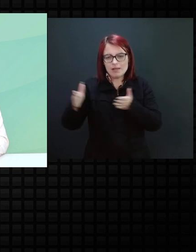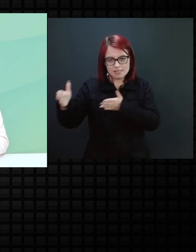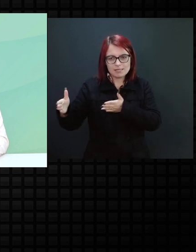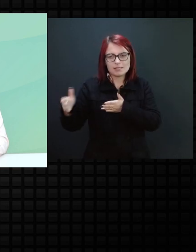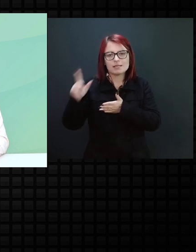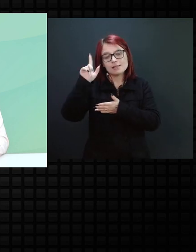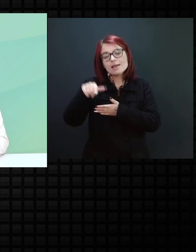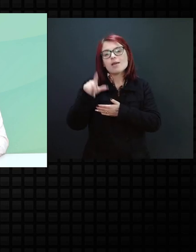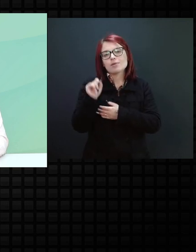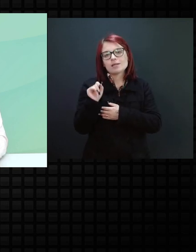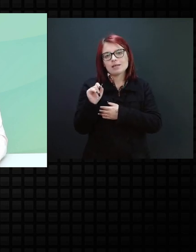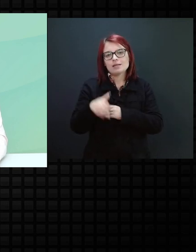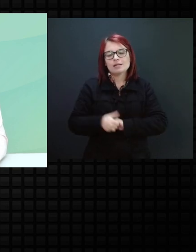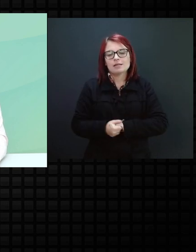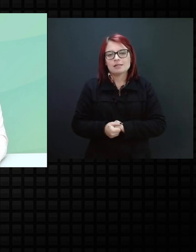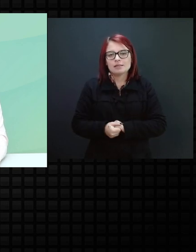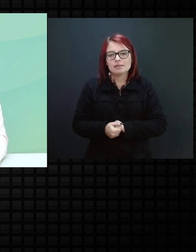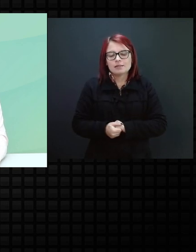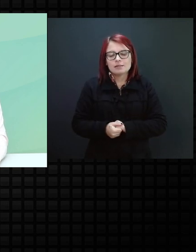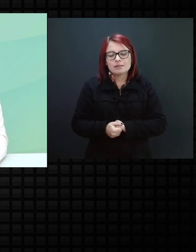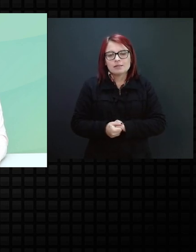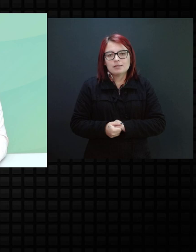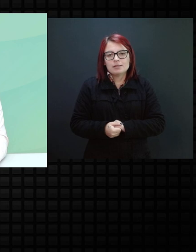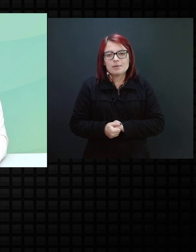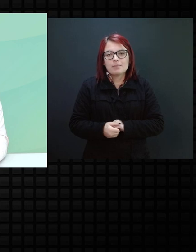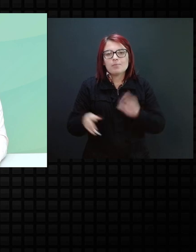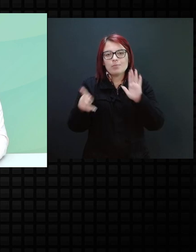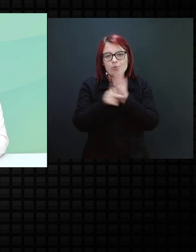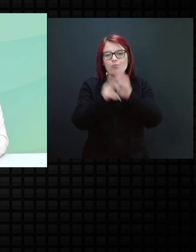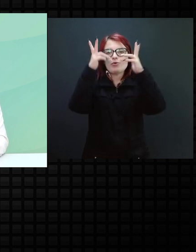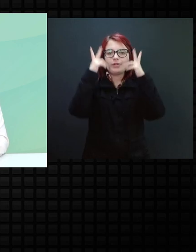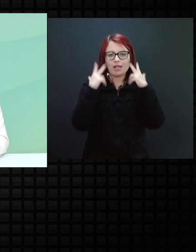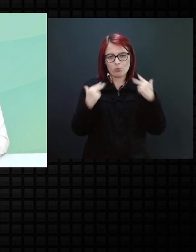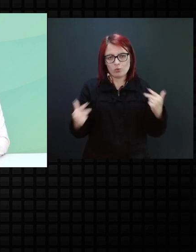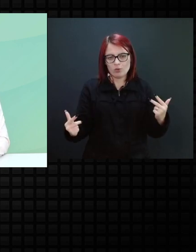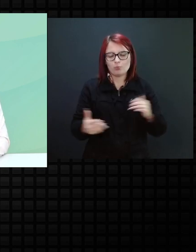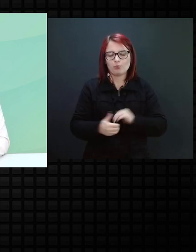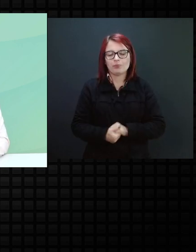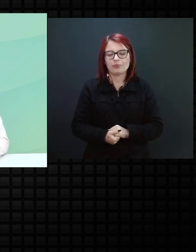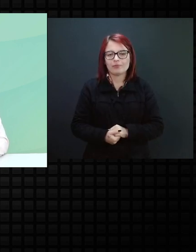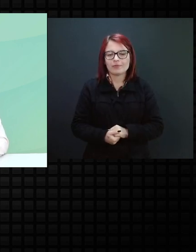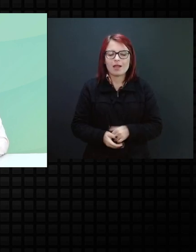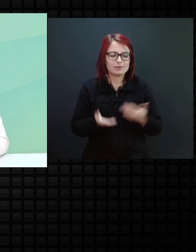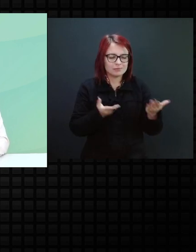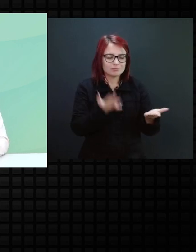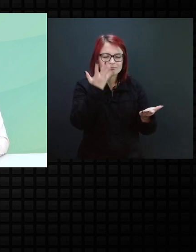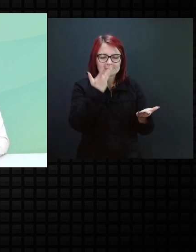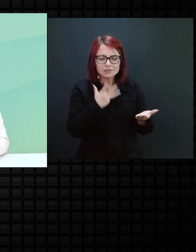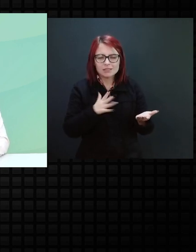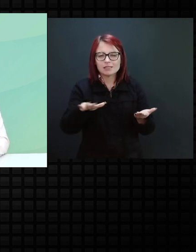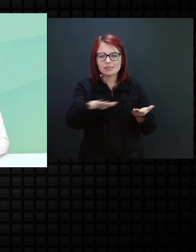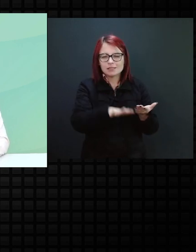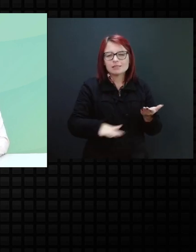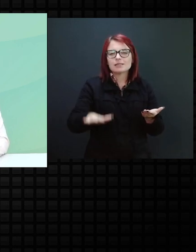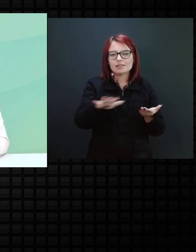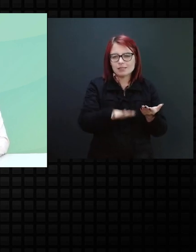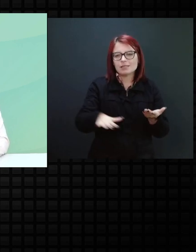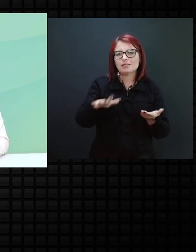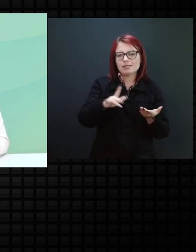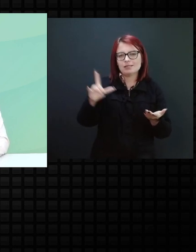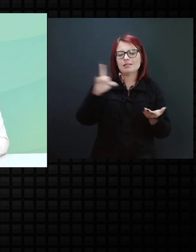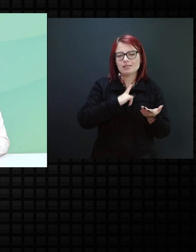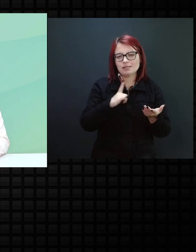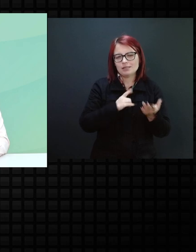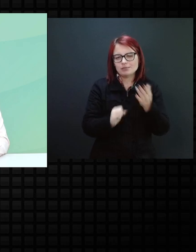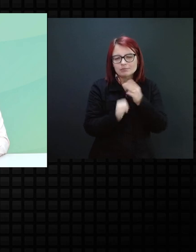que é a, os gestos naturais. É, as crianças, elas emitem esses gestos